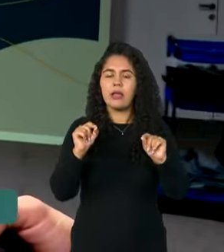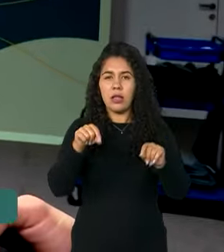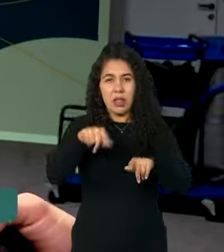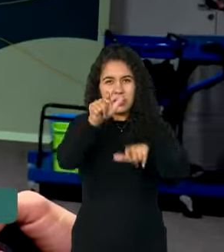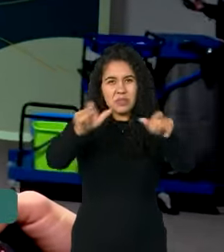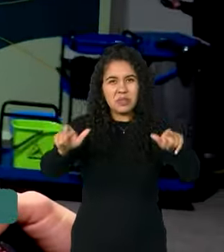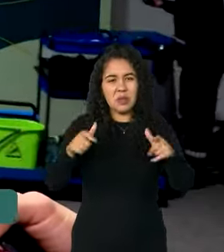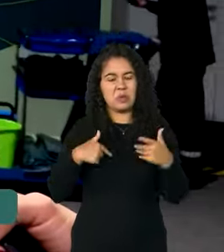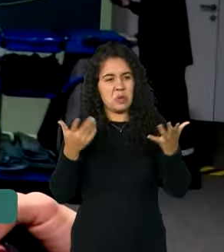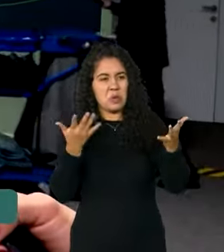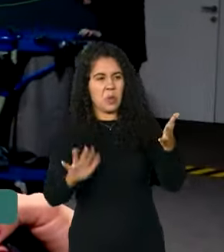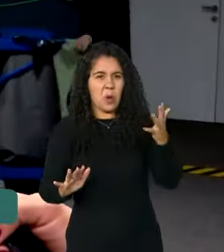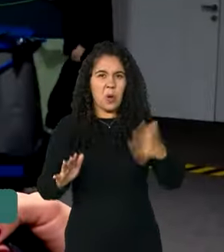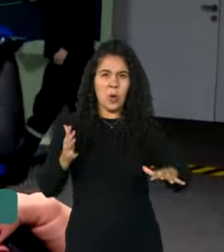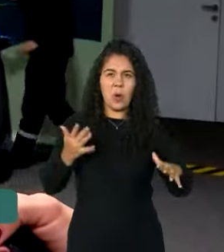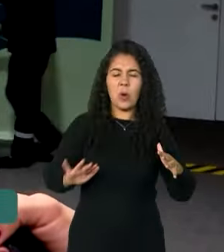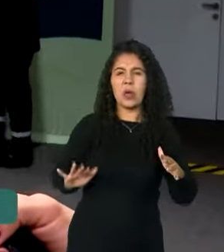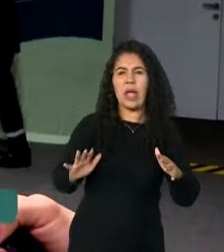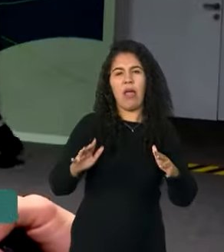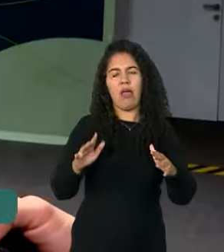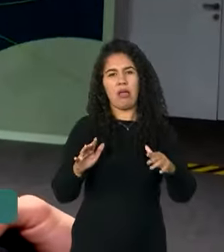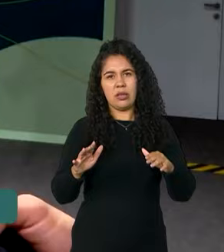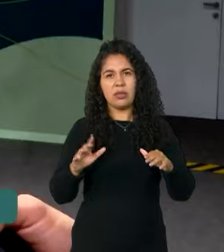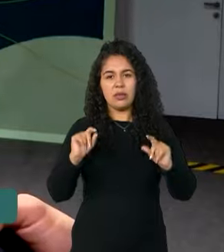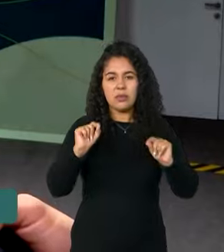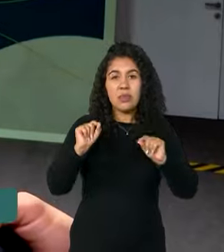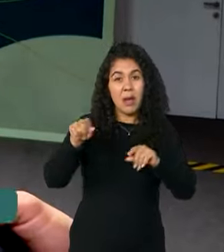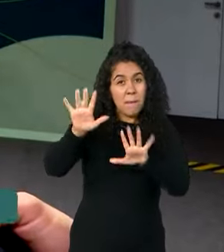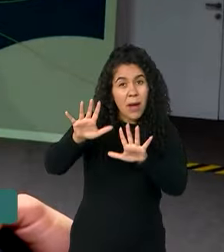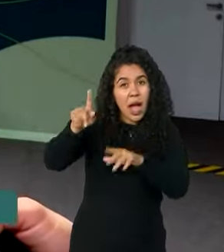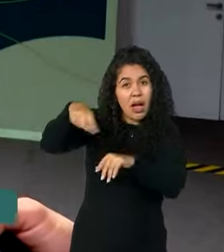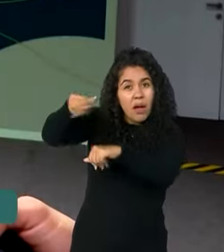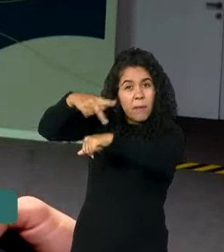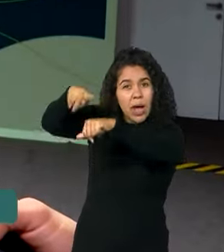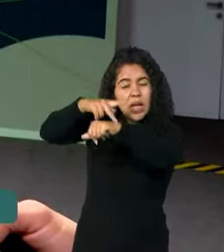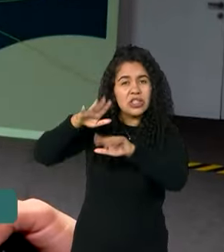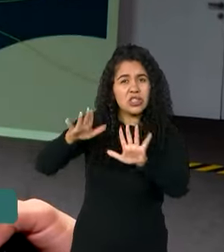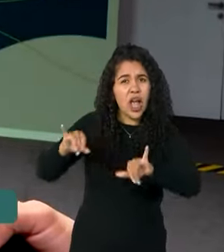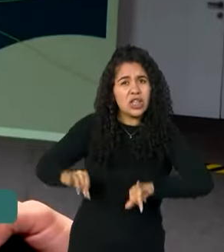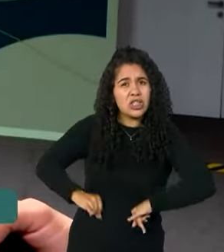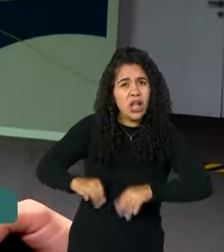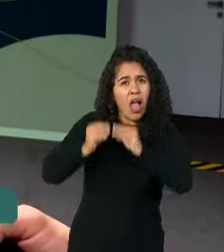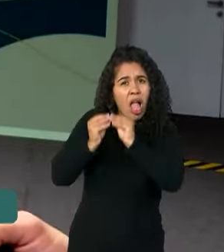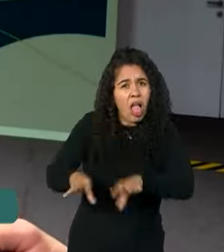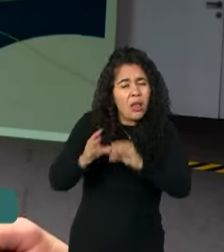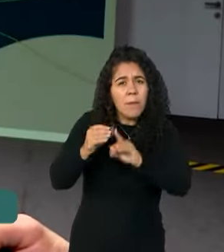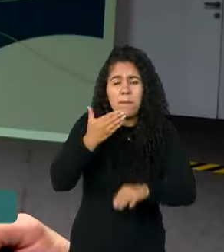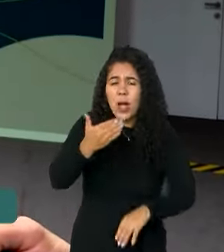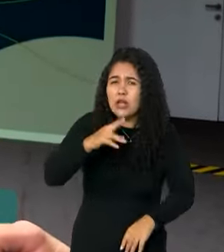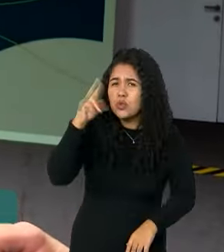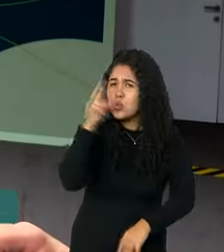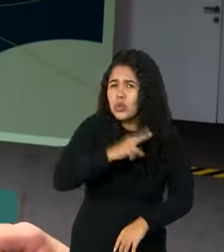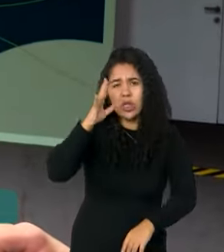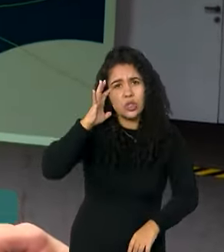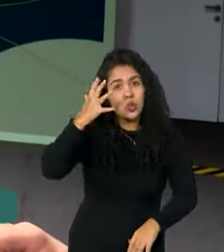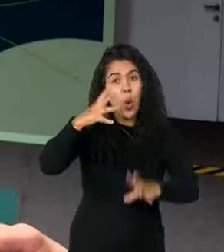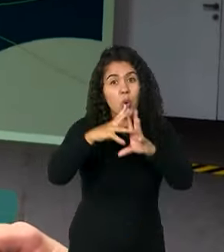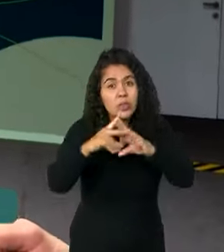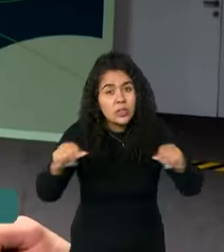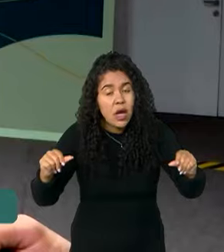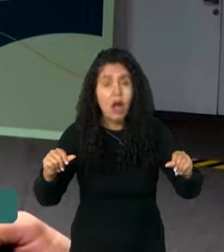opondo ao que suas sociedades já estão sofrendo e pedem soluções urgentes, estão